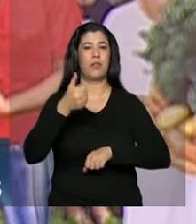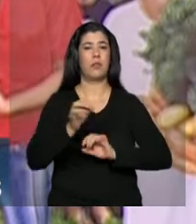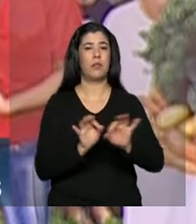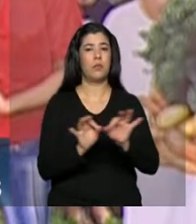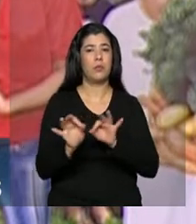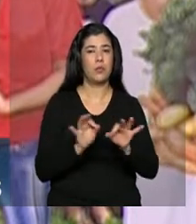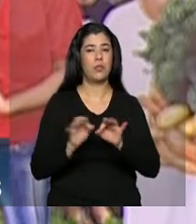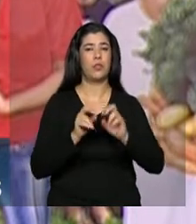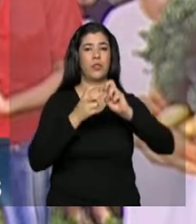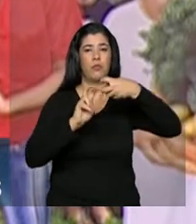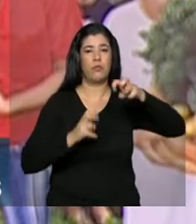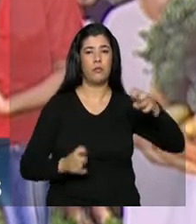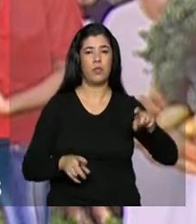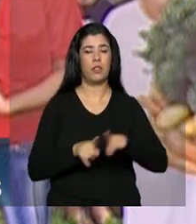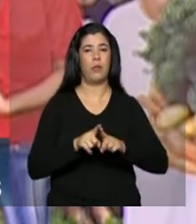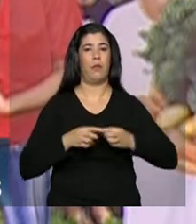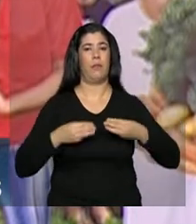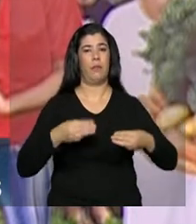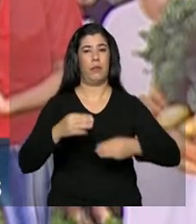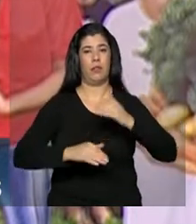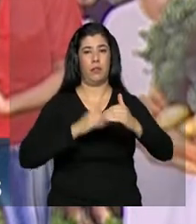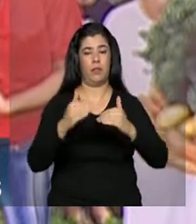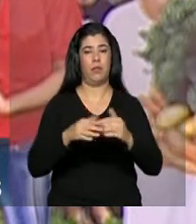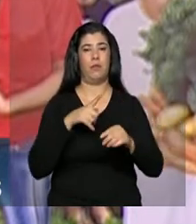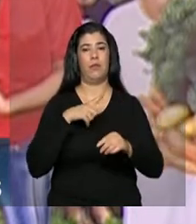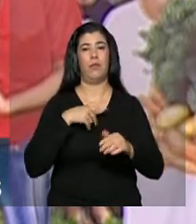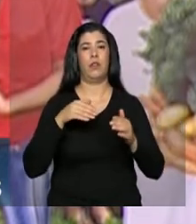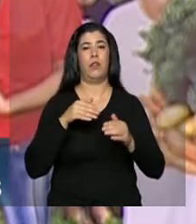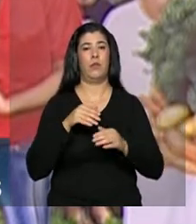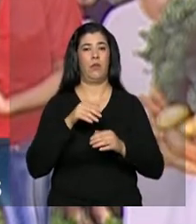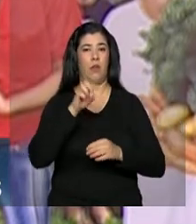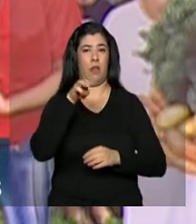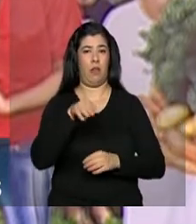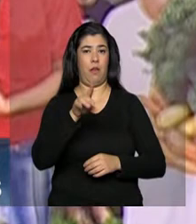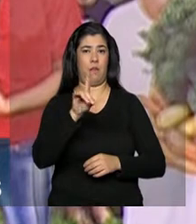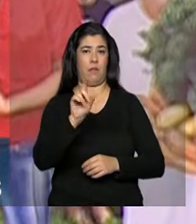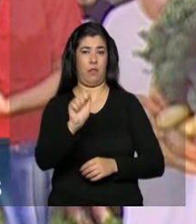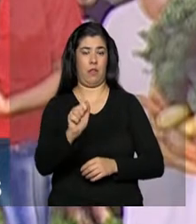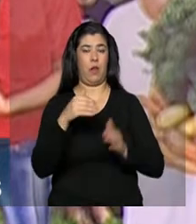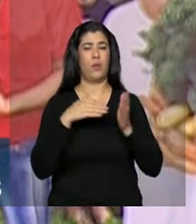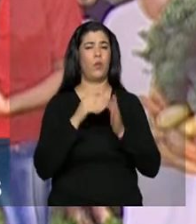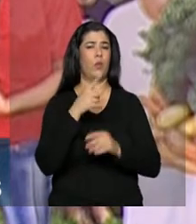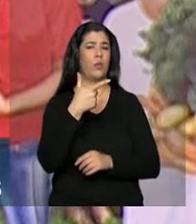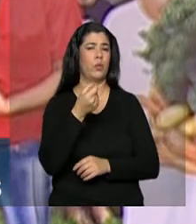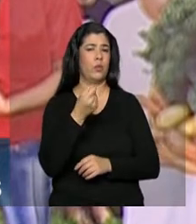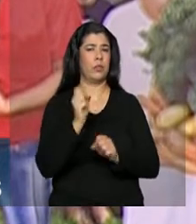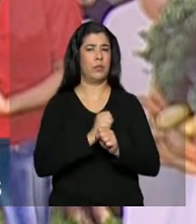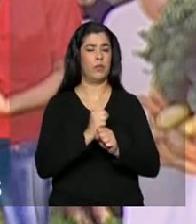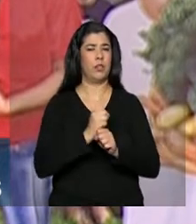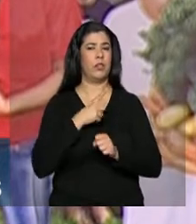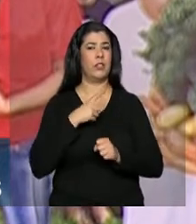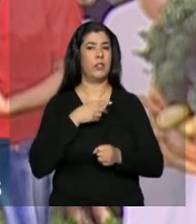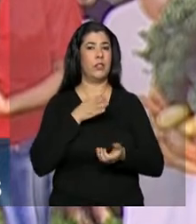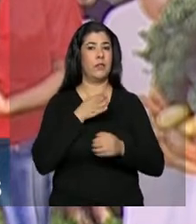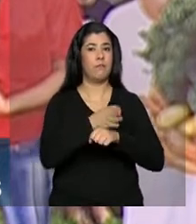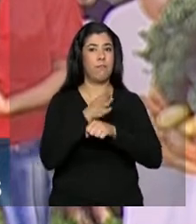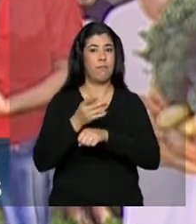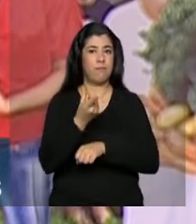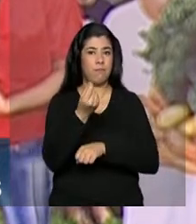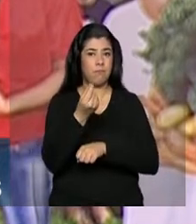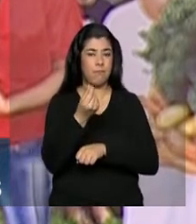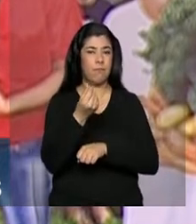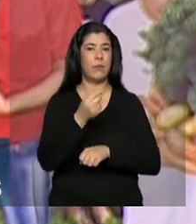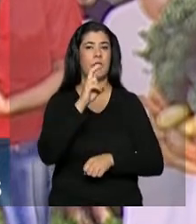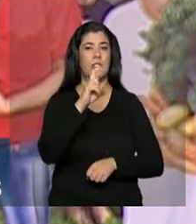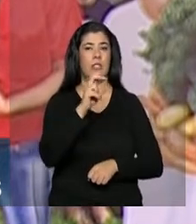Segundo o Ministério do Desenvolvimento Agrário, nos últimos, nesses 20 anos, foram aplicados 156